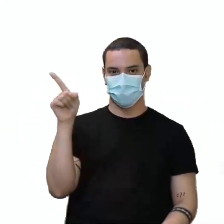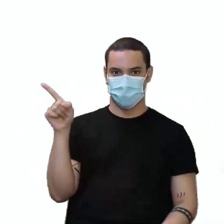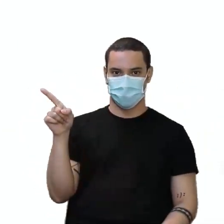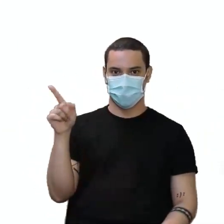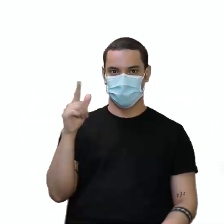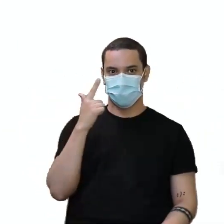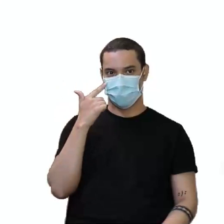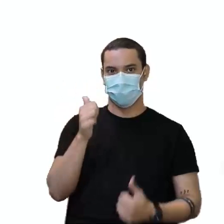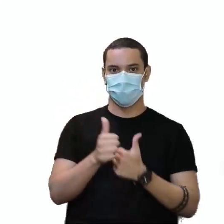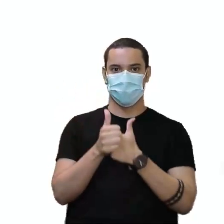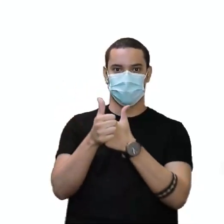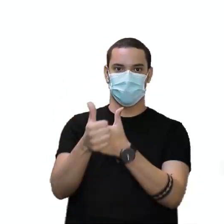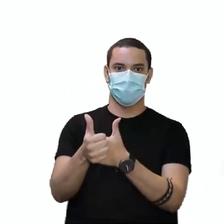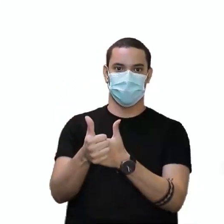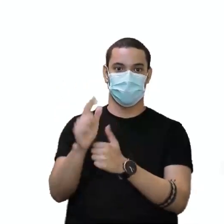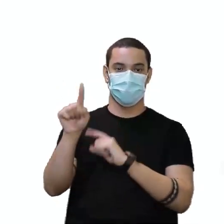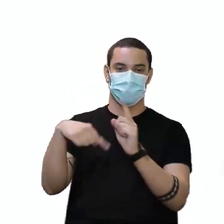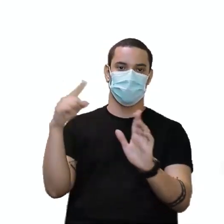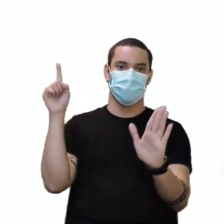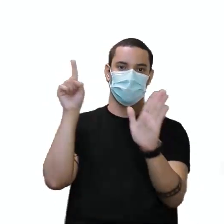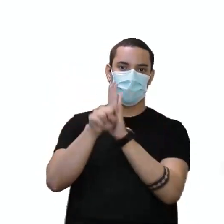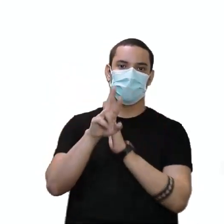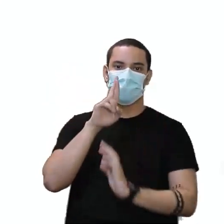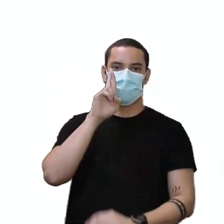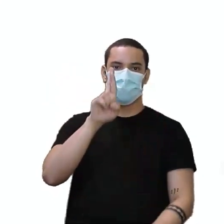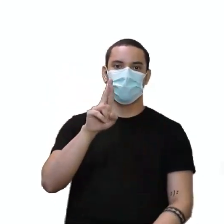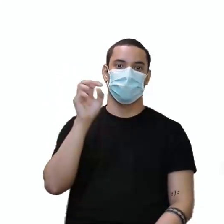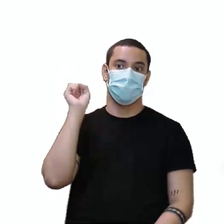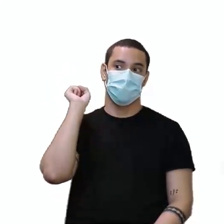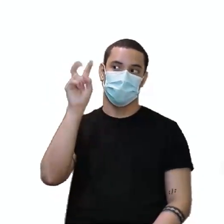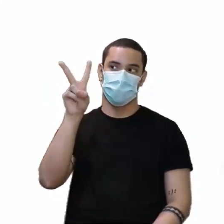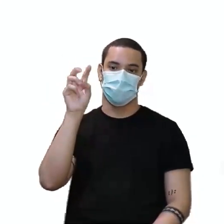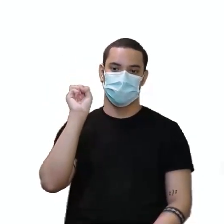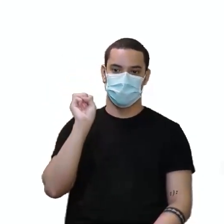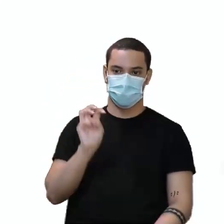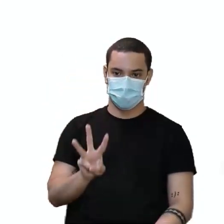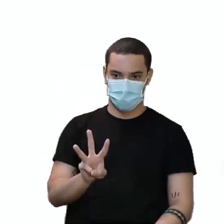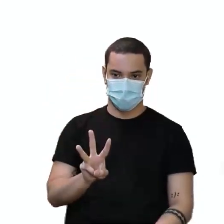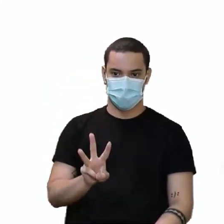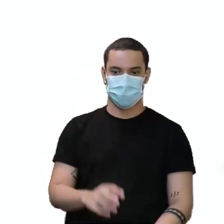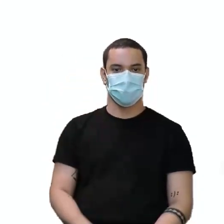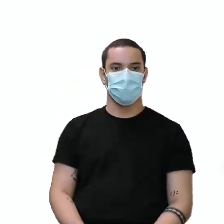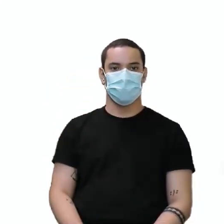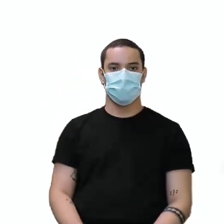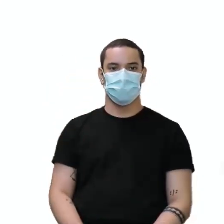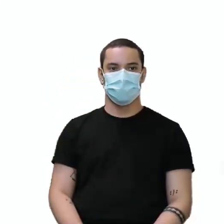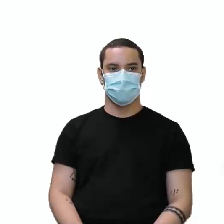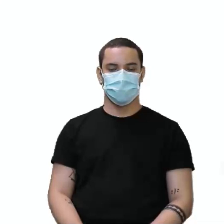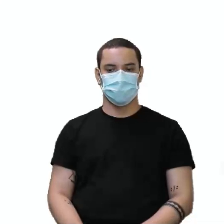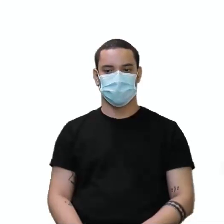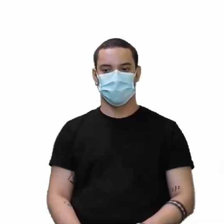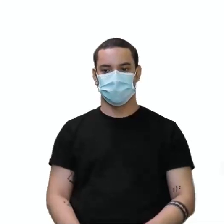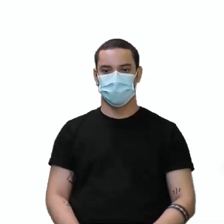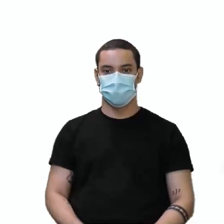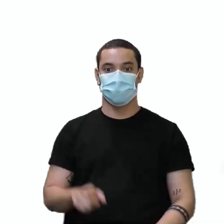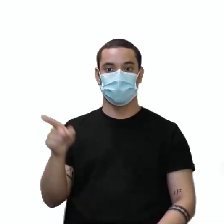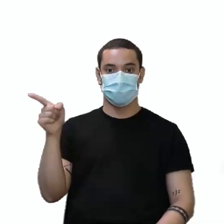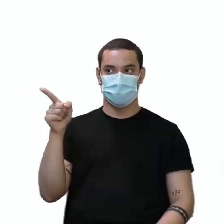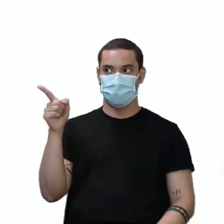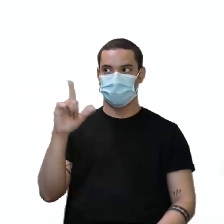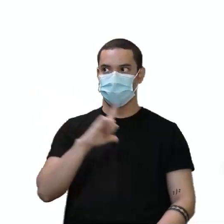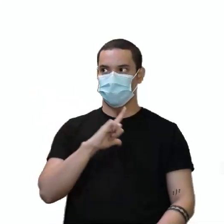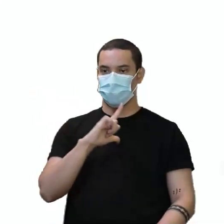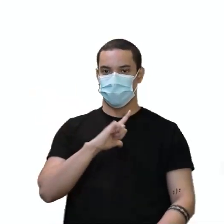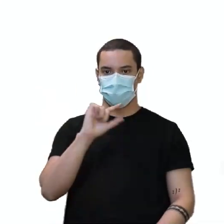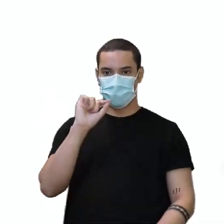Responda as questões nº2 e nº3. Aí nós temos aí essa